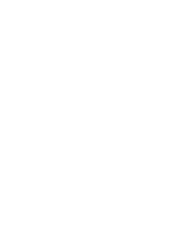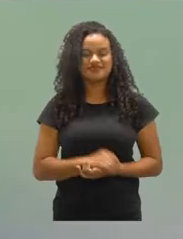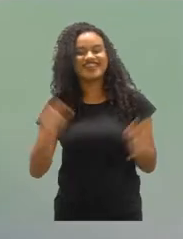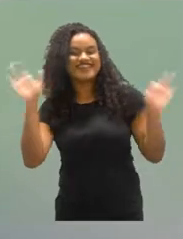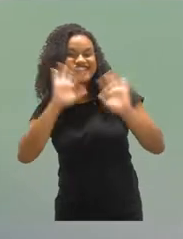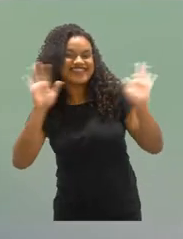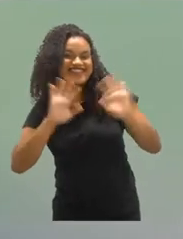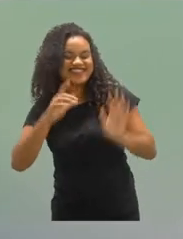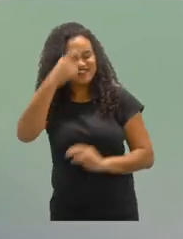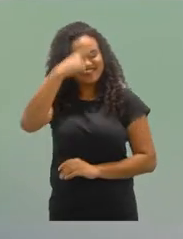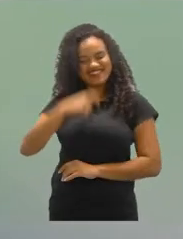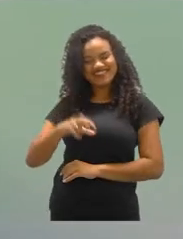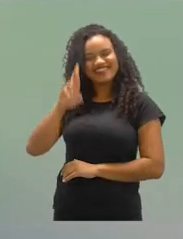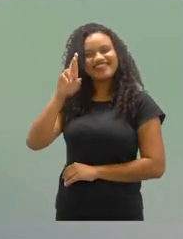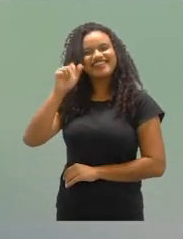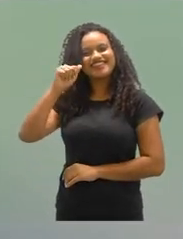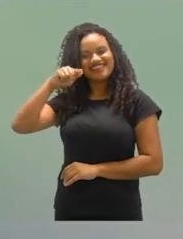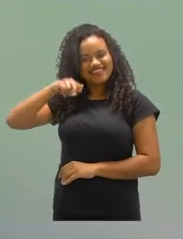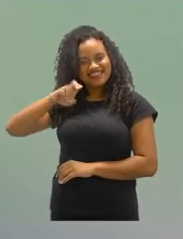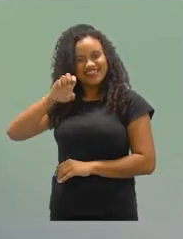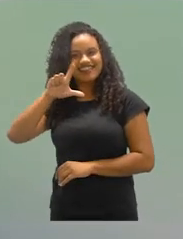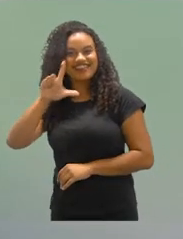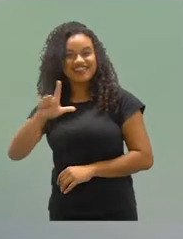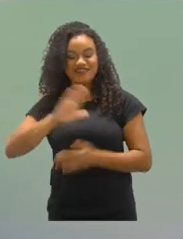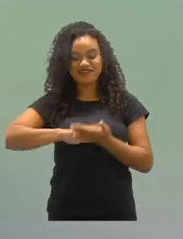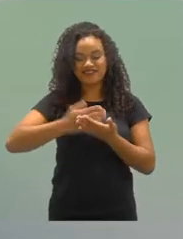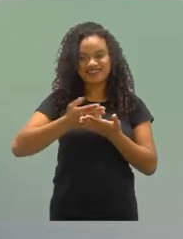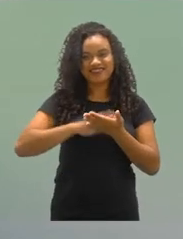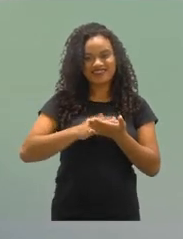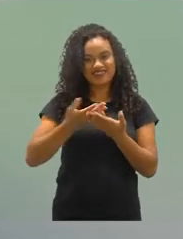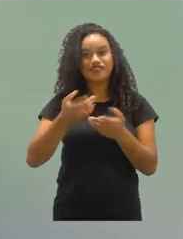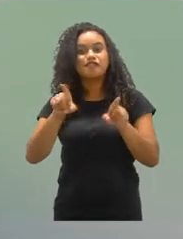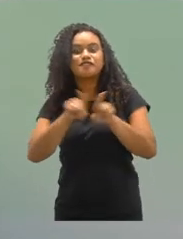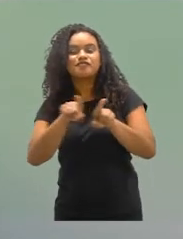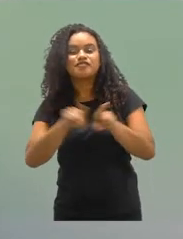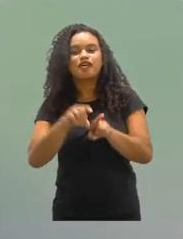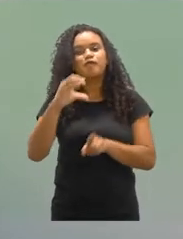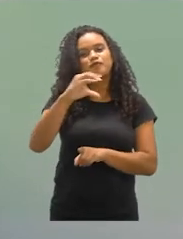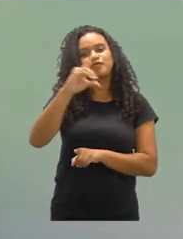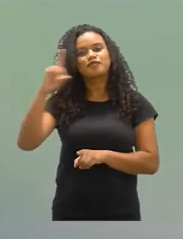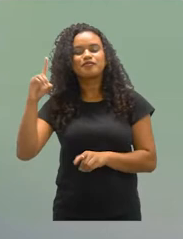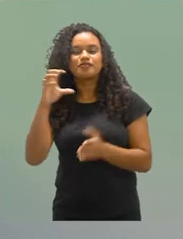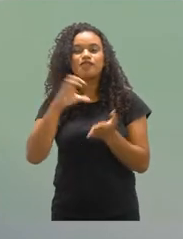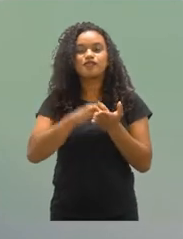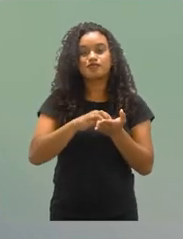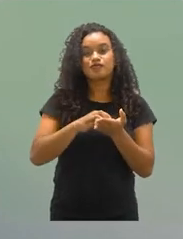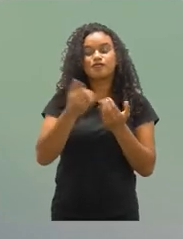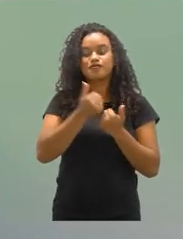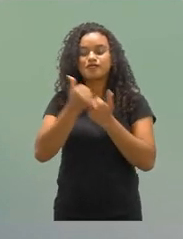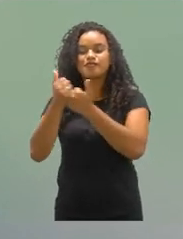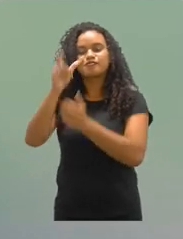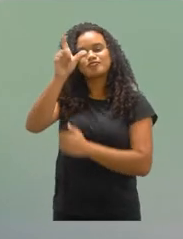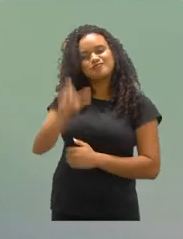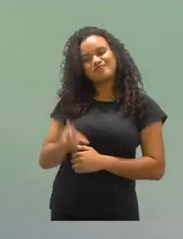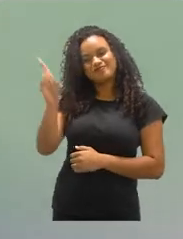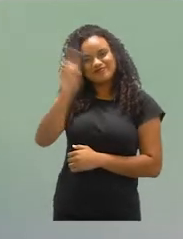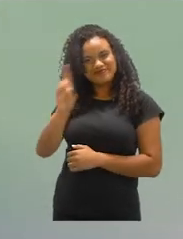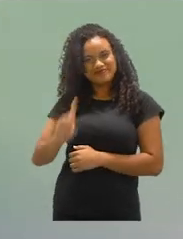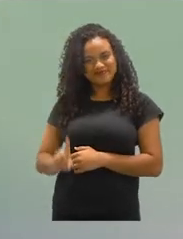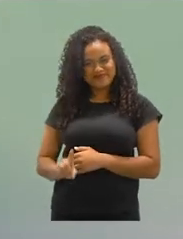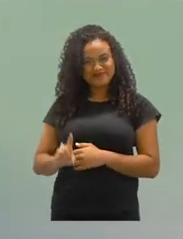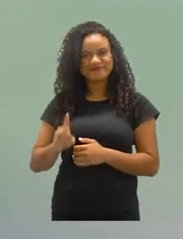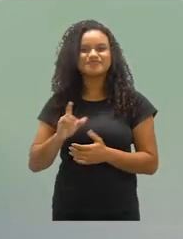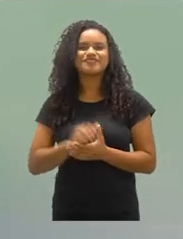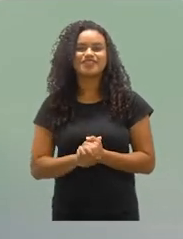Oi gente, eu sou Raquel, tradutora e intérprete de Libras e coordenadora do Núcleo de Apoio à Pessoa com